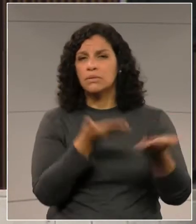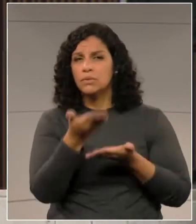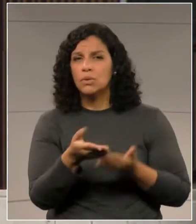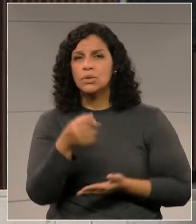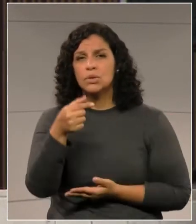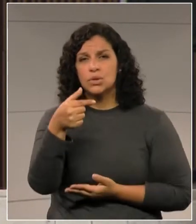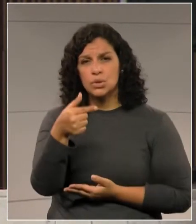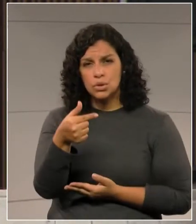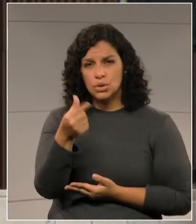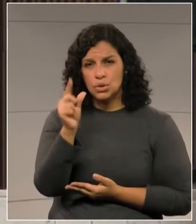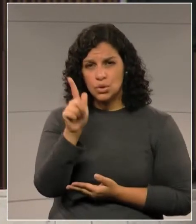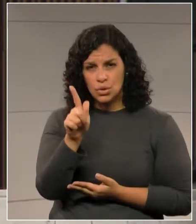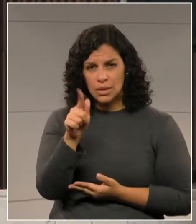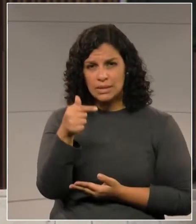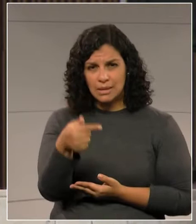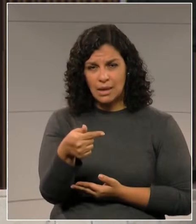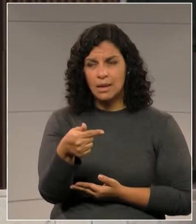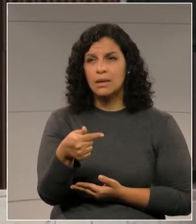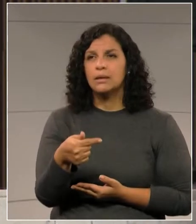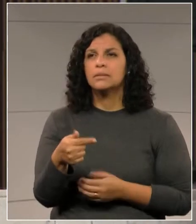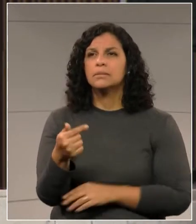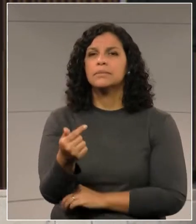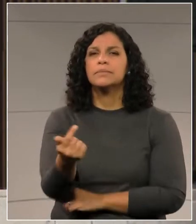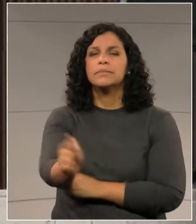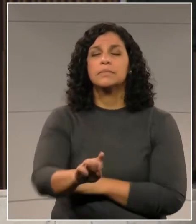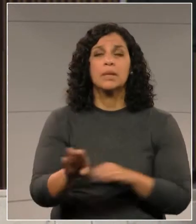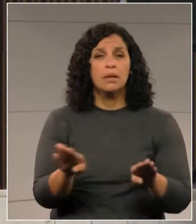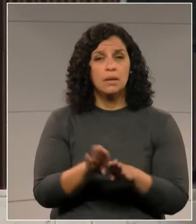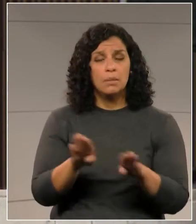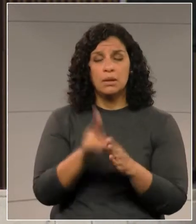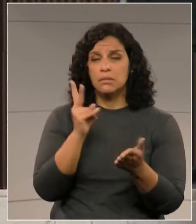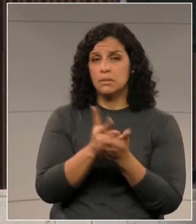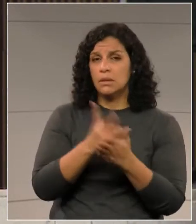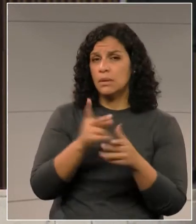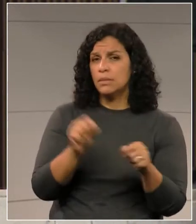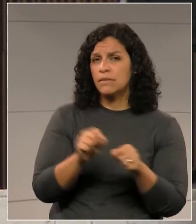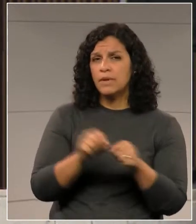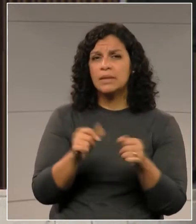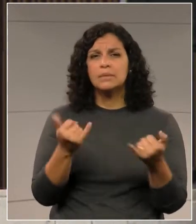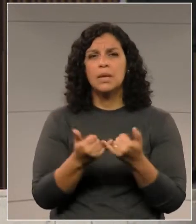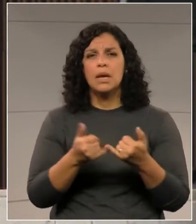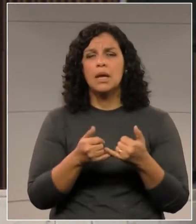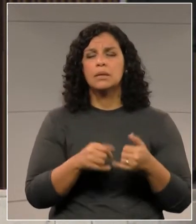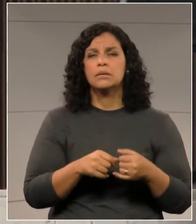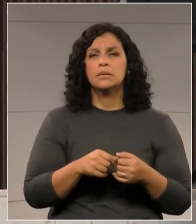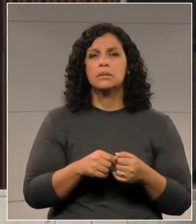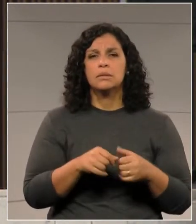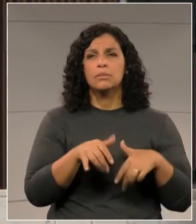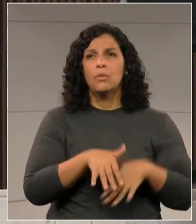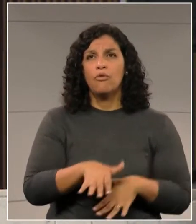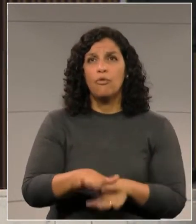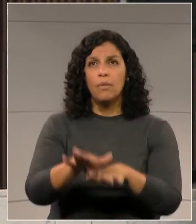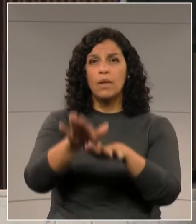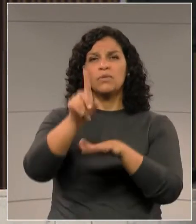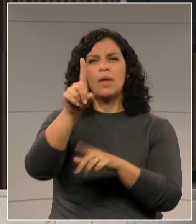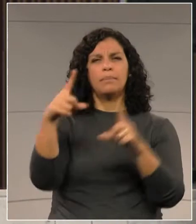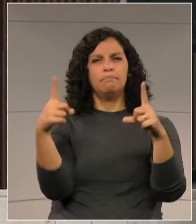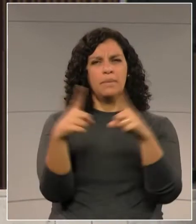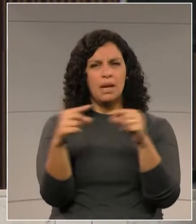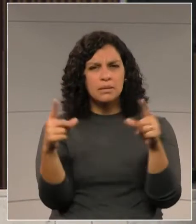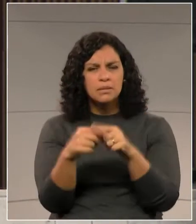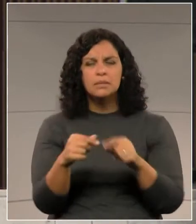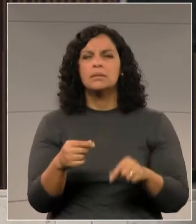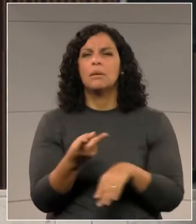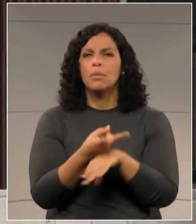G7, que faz, vez por outra, romarias ao Palácio de Iguaçu, buscando